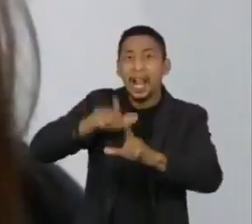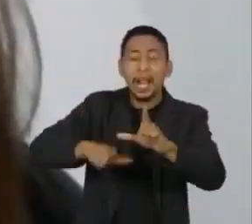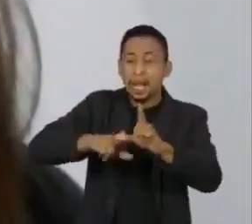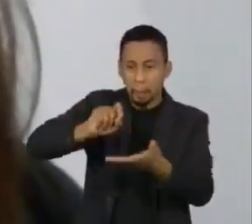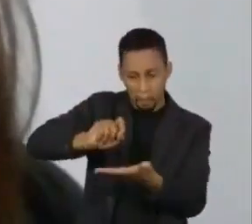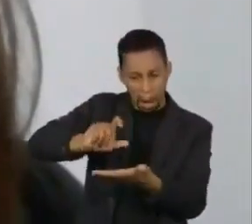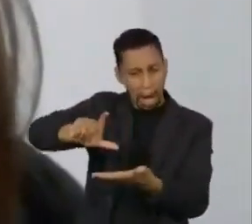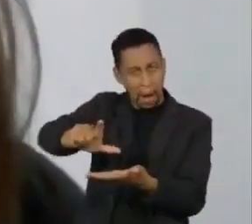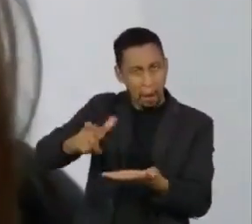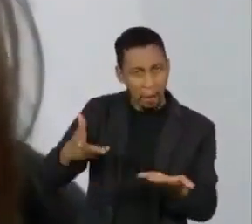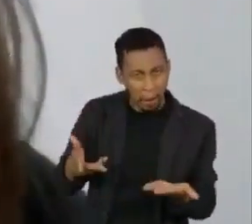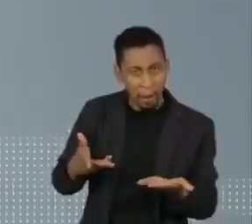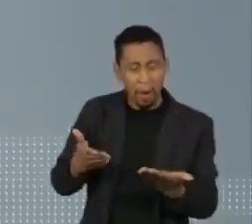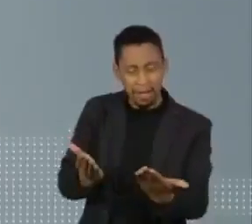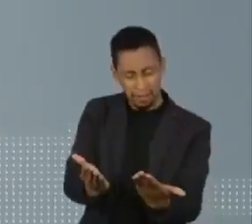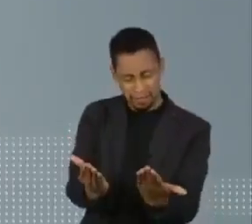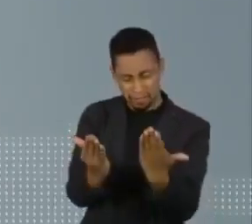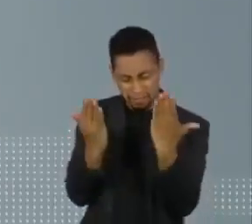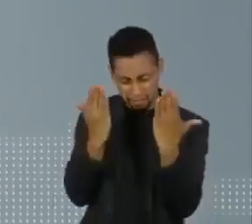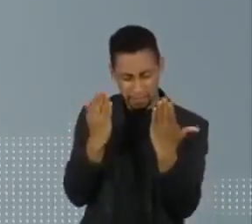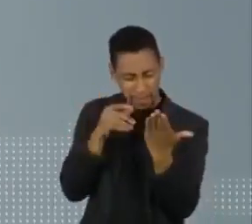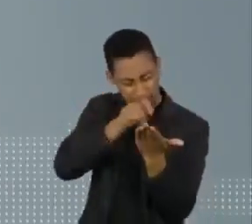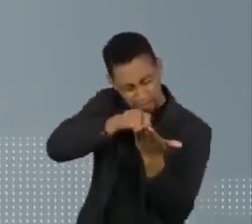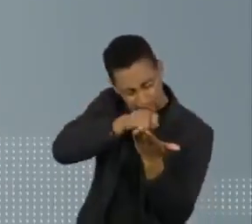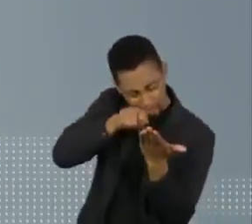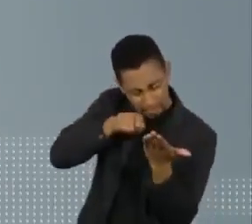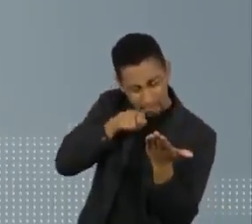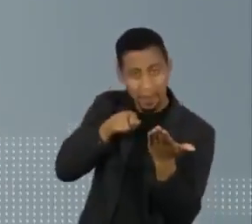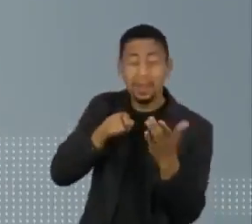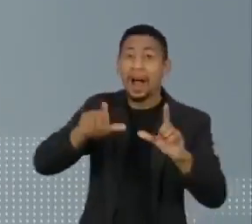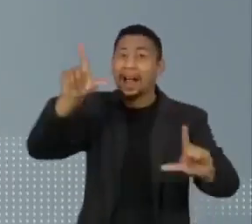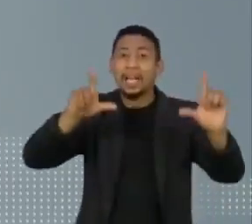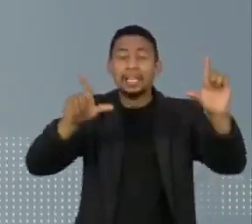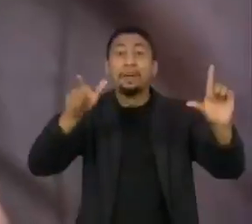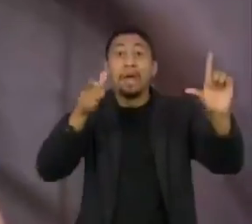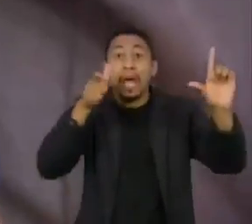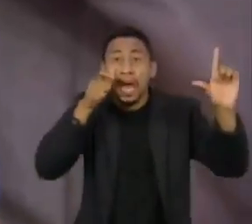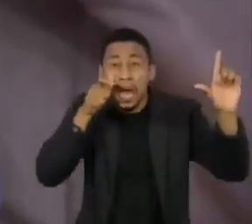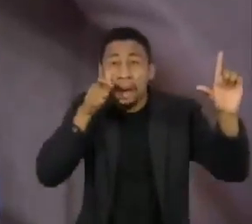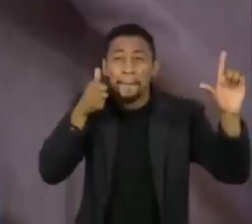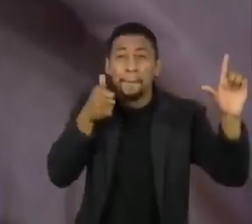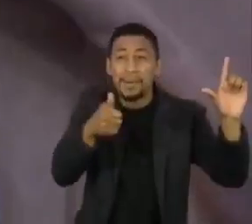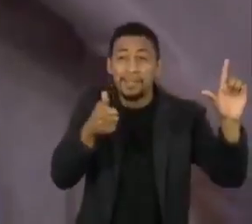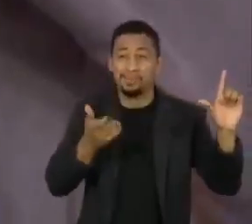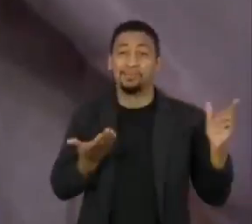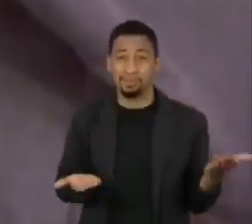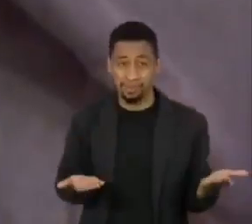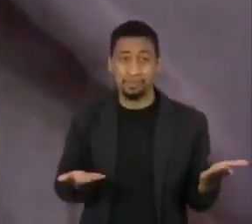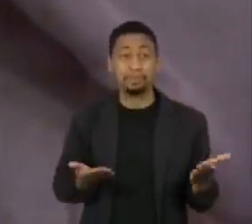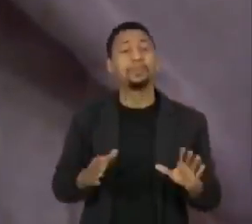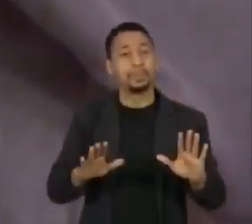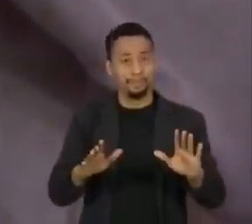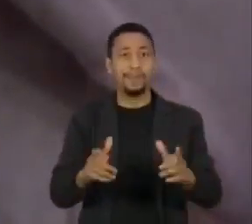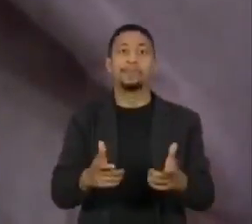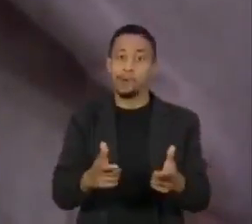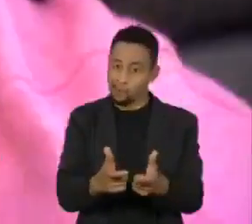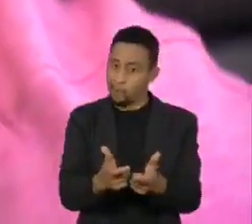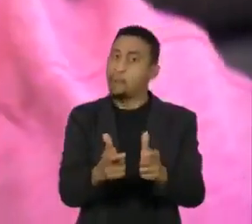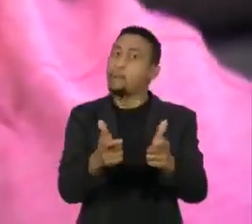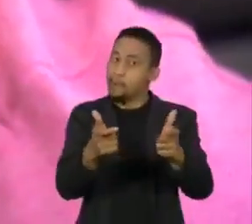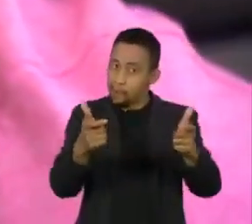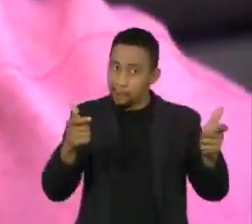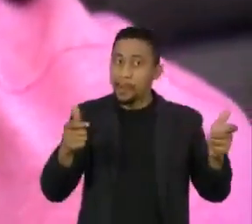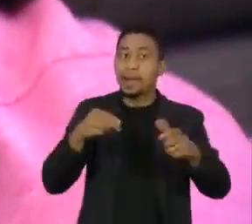foi a proximidade da TV. Ele não é um exemplo isolado. Em tempos de coronavírus, uma epidemia de